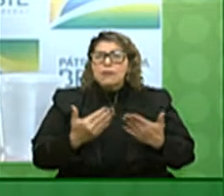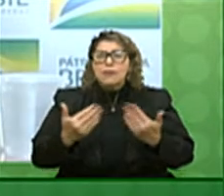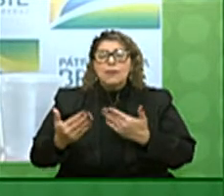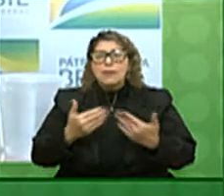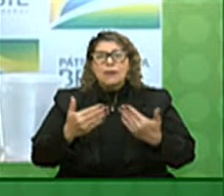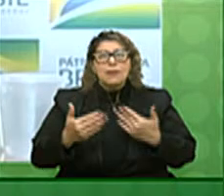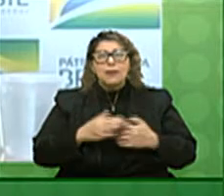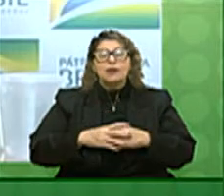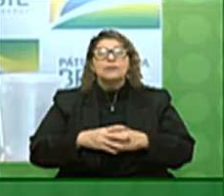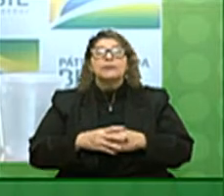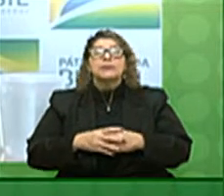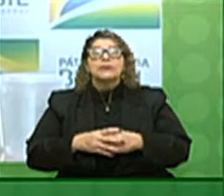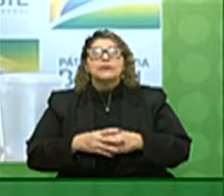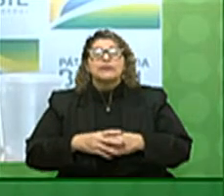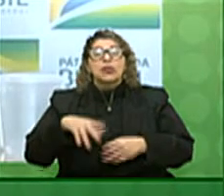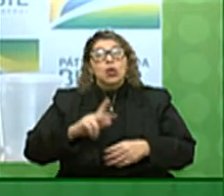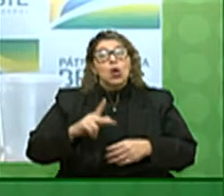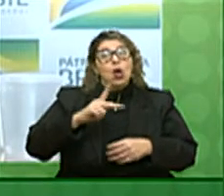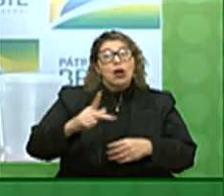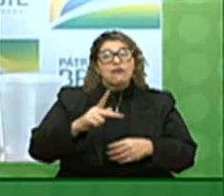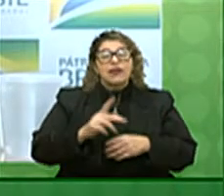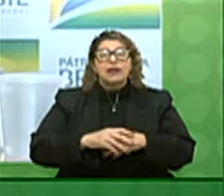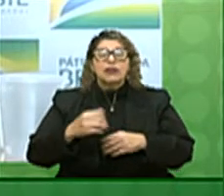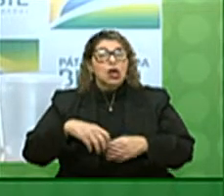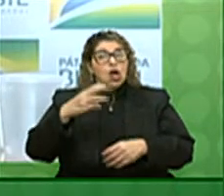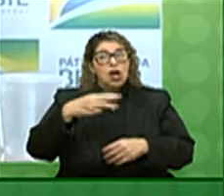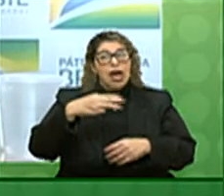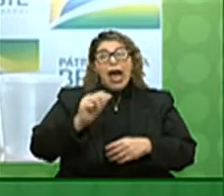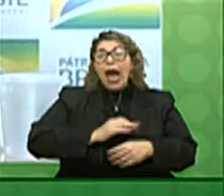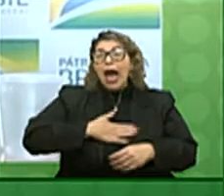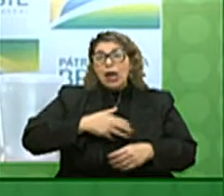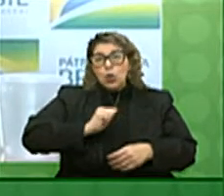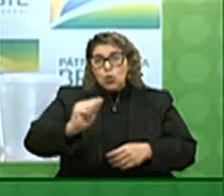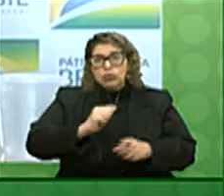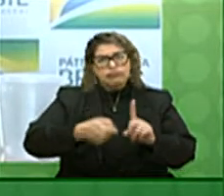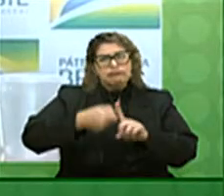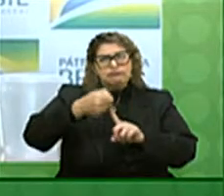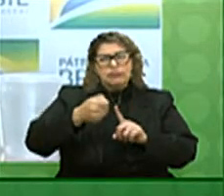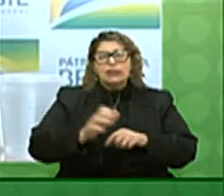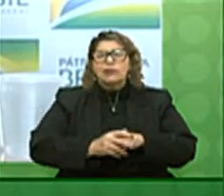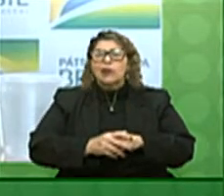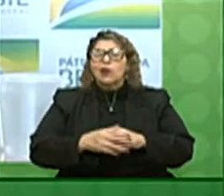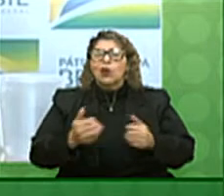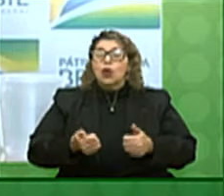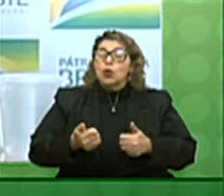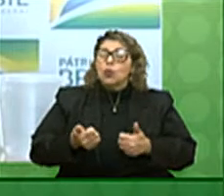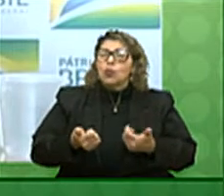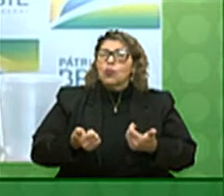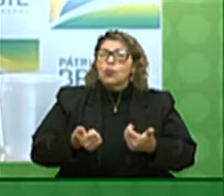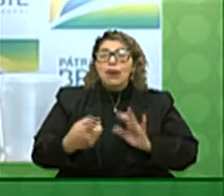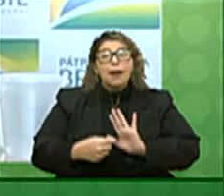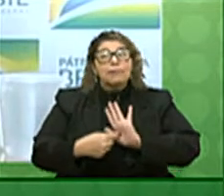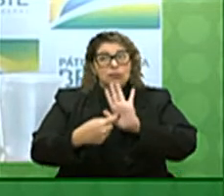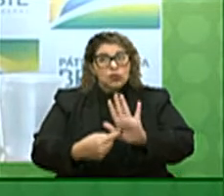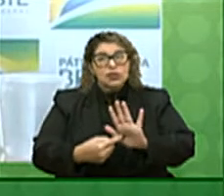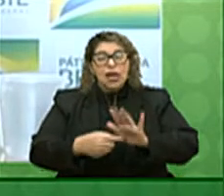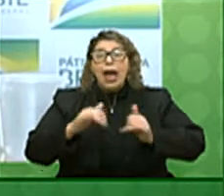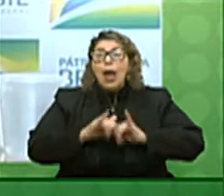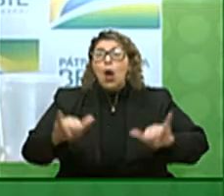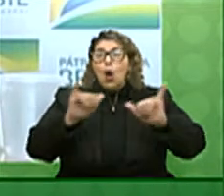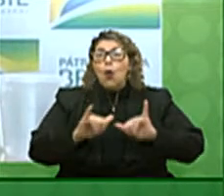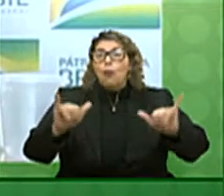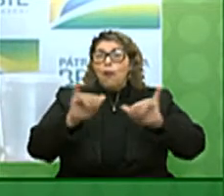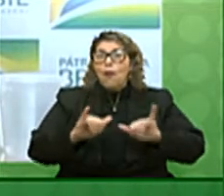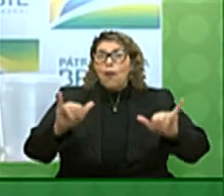governo e acredito que nesse próximo mês de agosto deverá ser apresentado uma iniciativa que é o programa